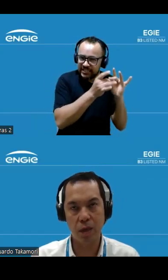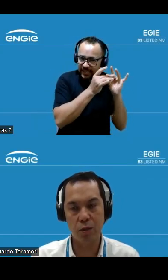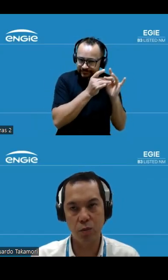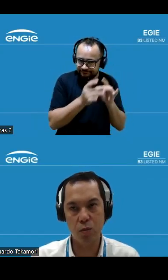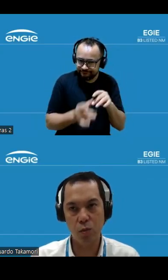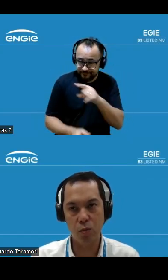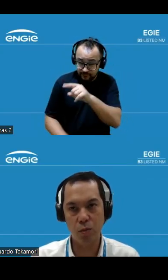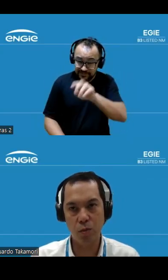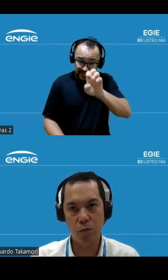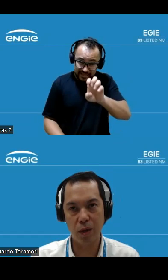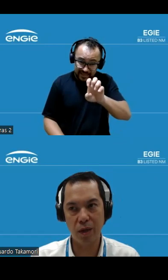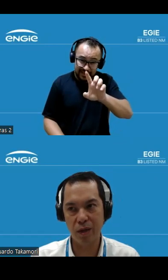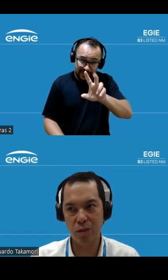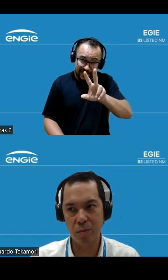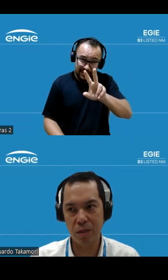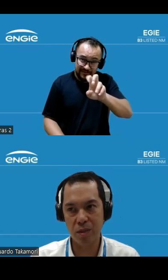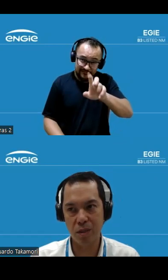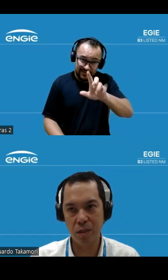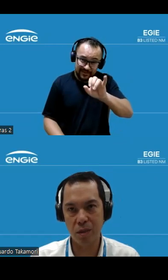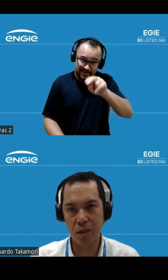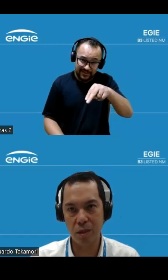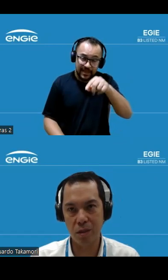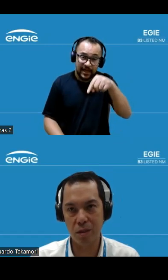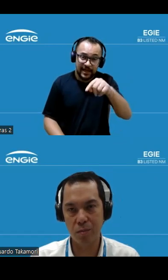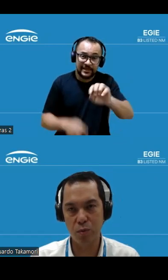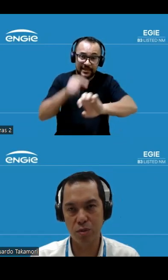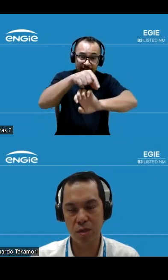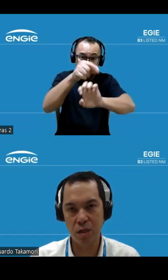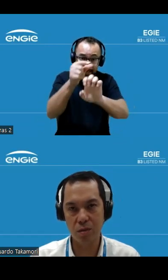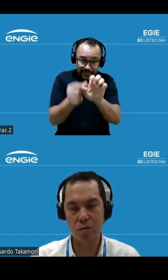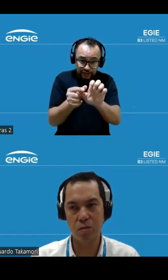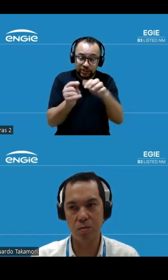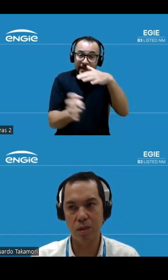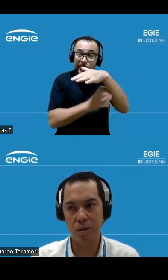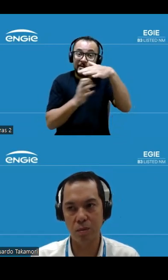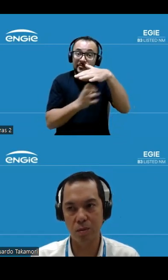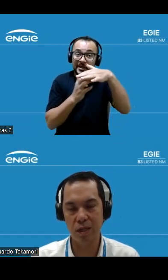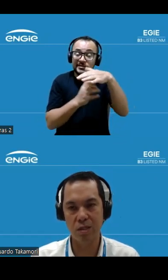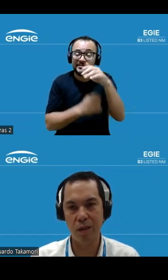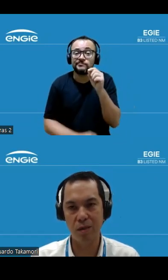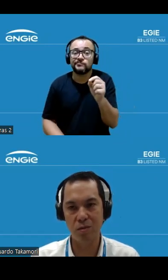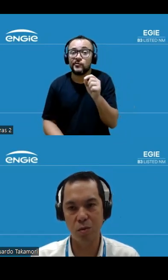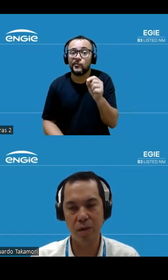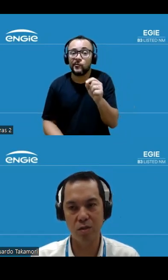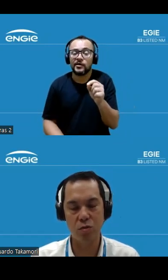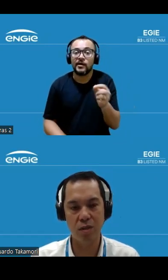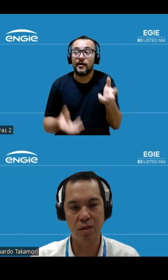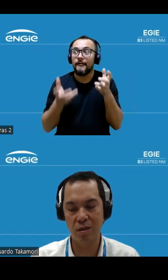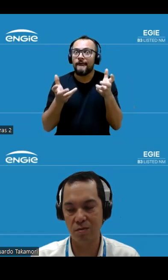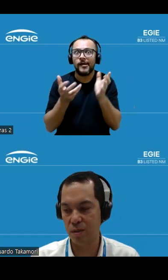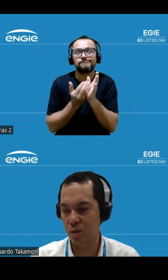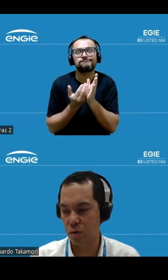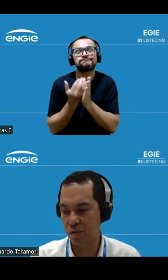acho que a Engie é uma empresa que busca um crescimento e uma operação